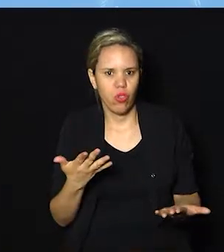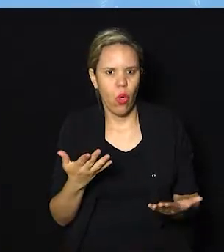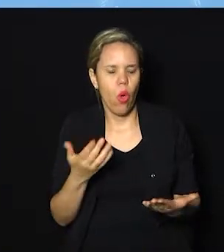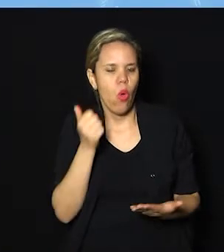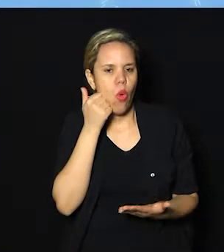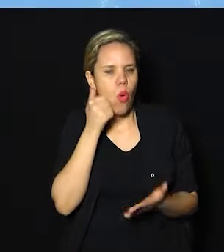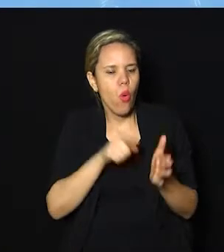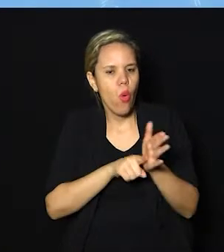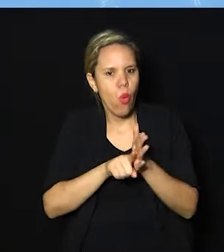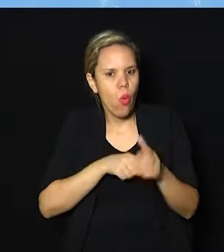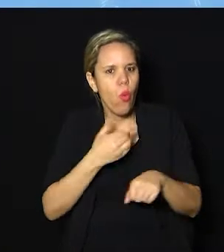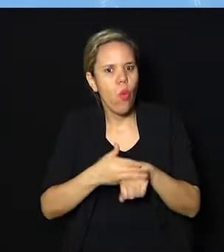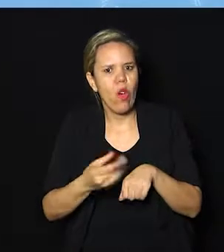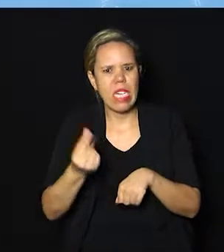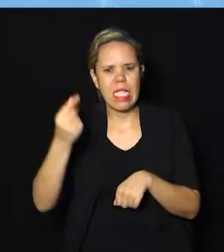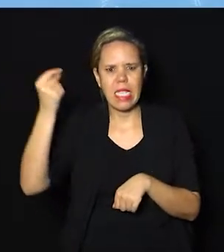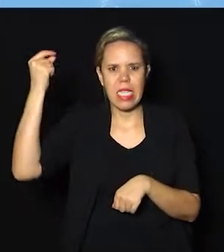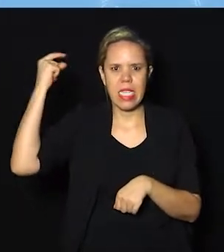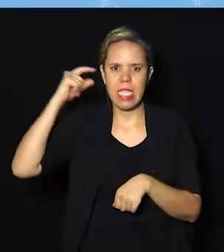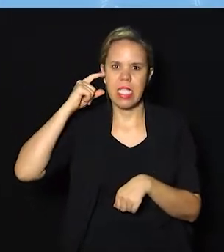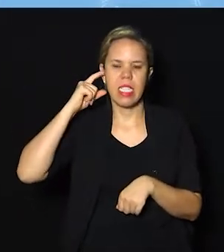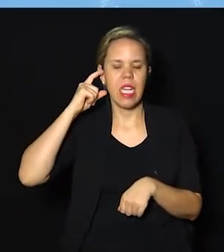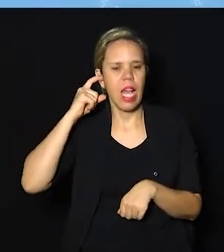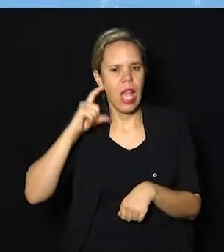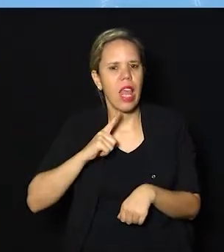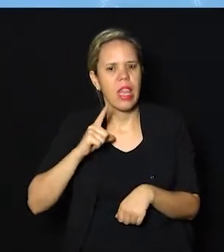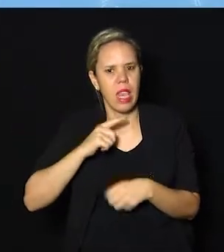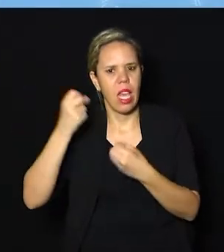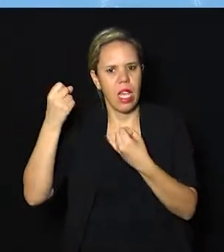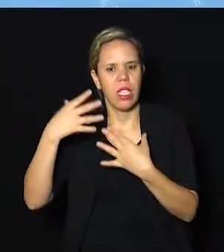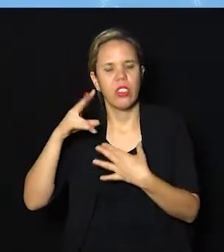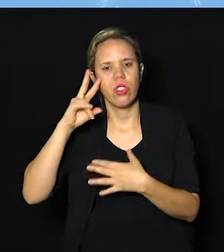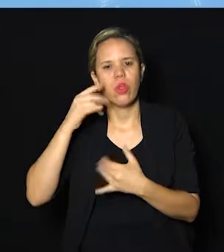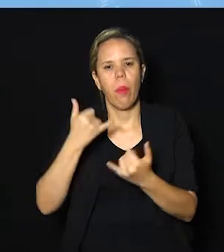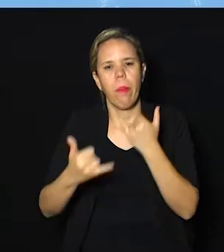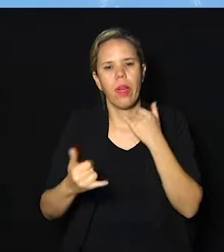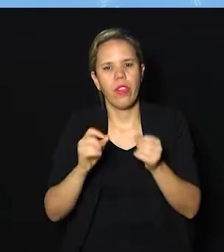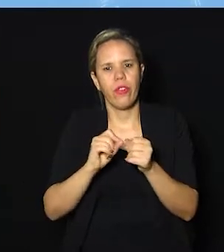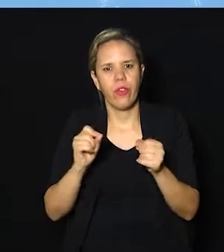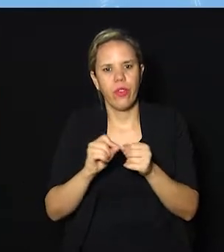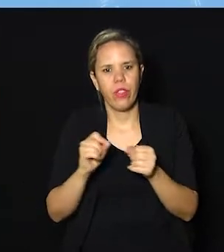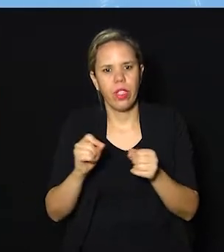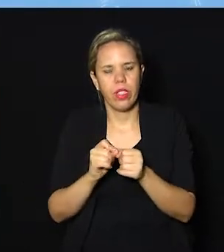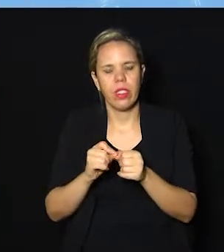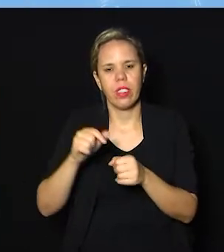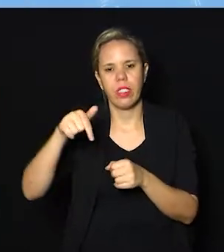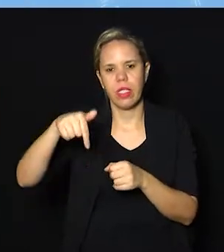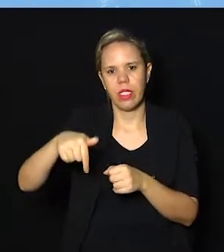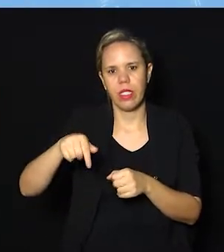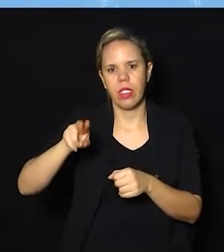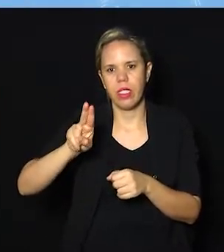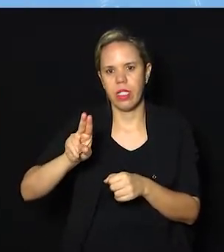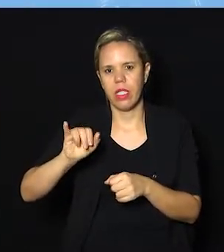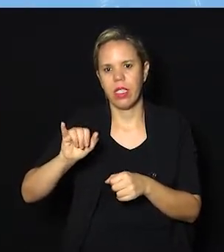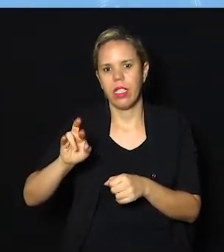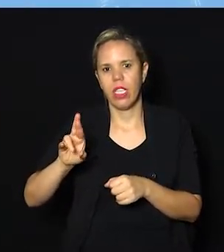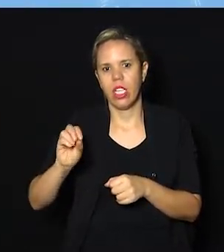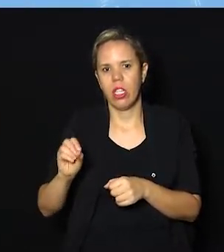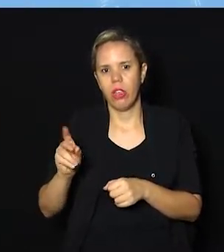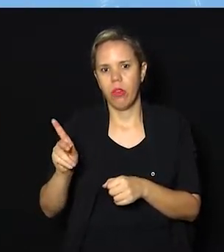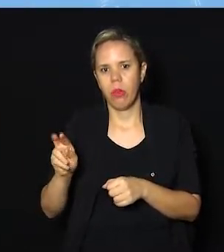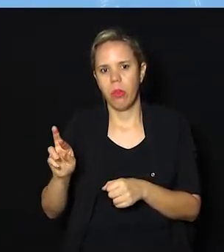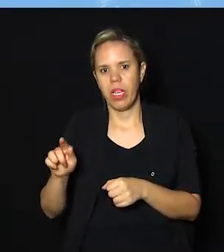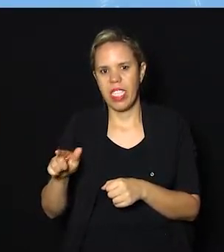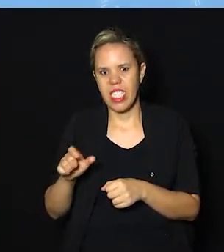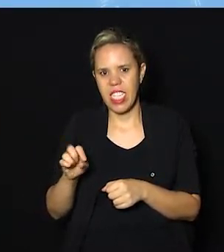ciência é uma prática bastante antiga. Há relatos de manipulações parecidas com as feitas pelo quiropraxista, que datam milhares de anos